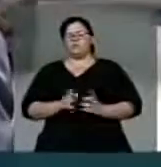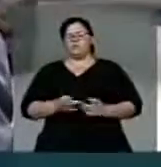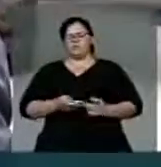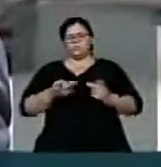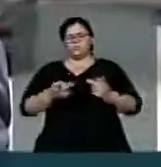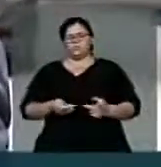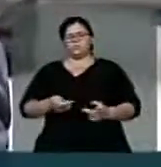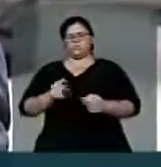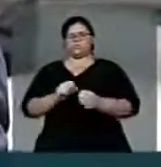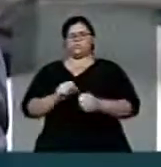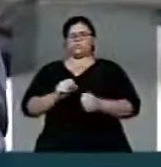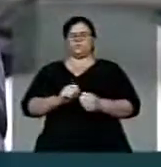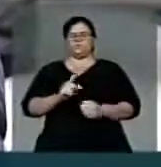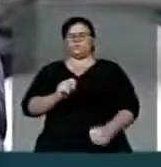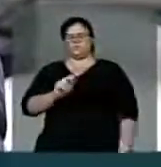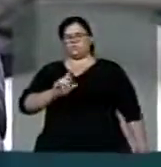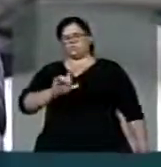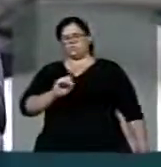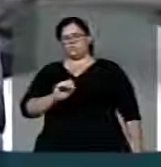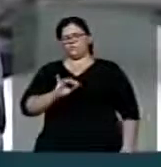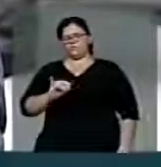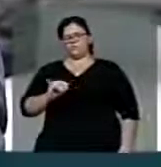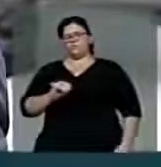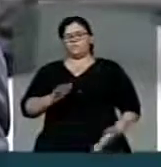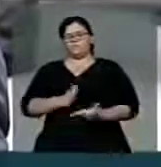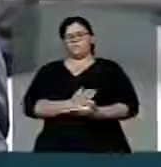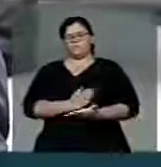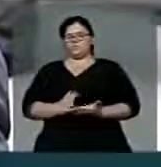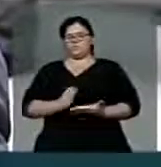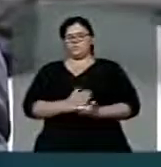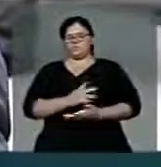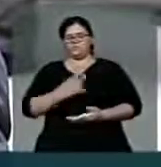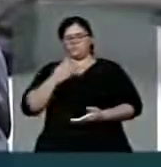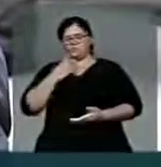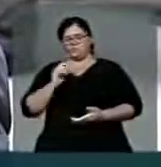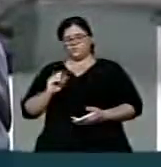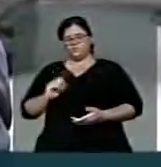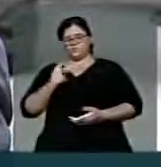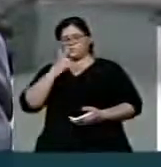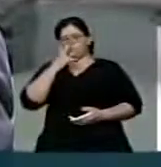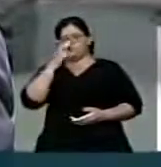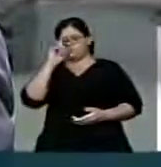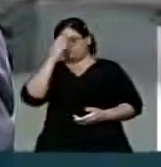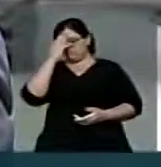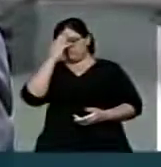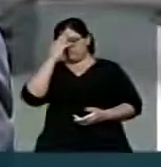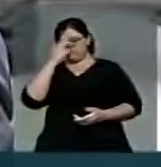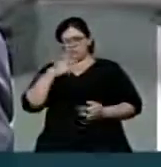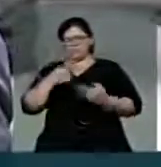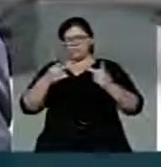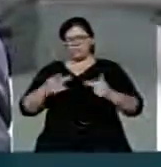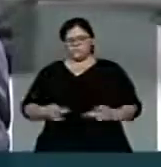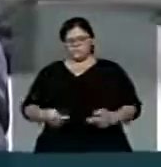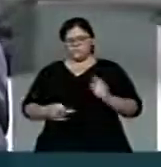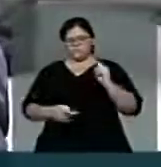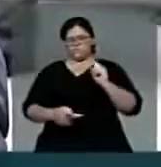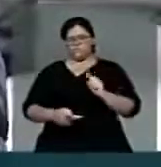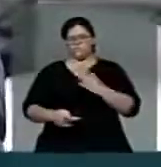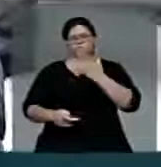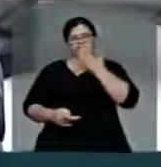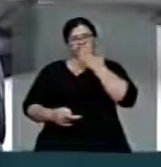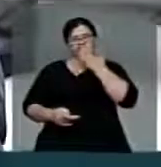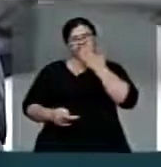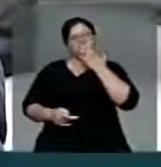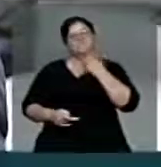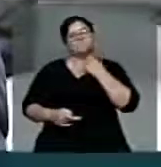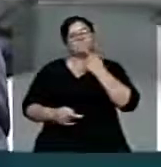importante, e dizer para alguns que parecem que não estão entendendo esse projeto, que em nenhum momento